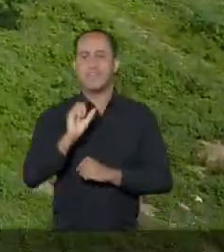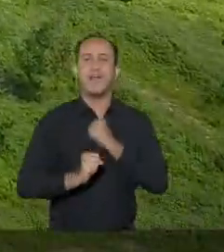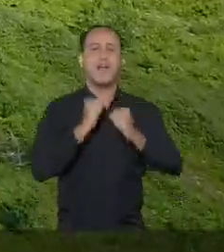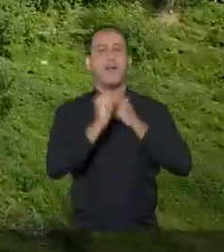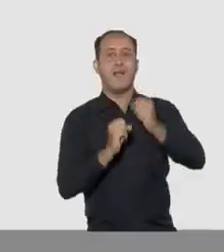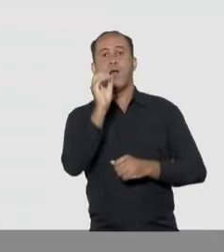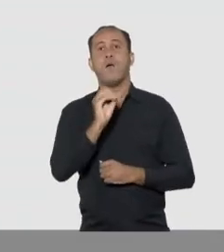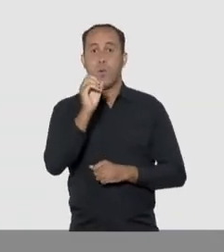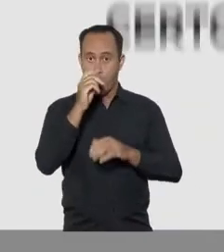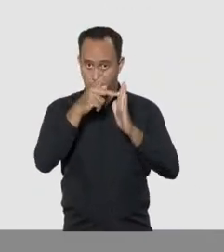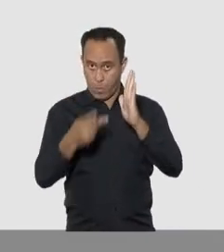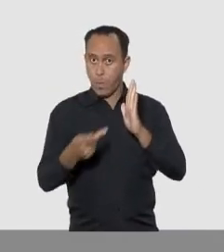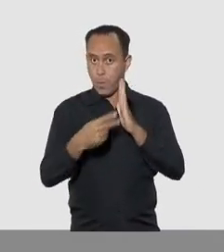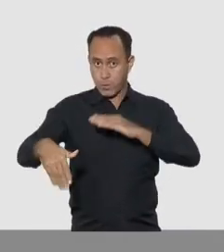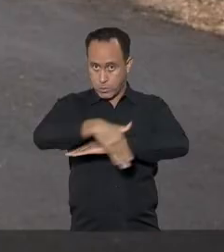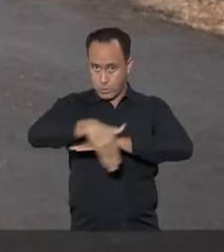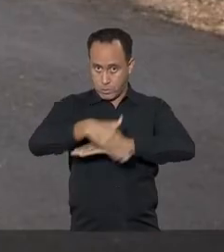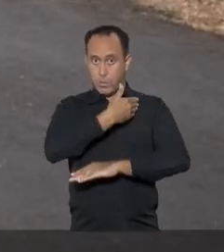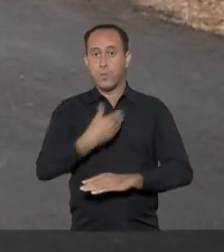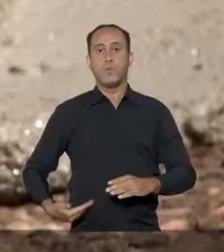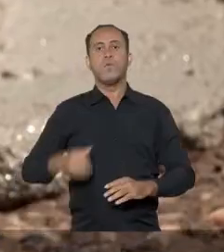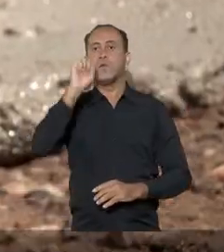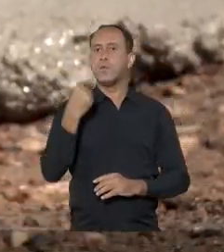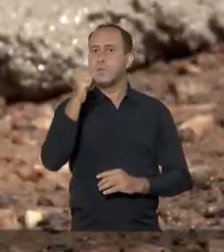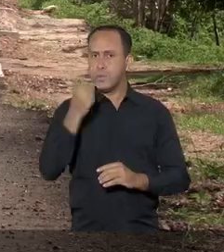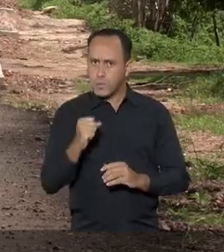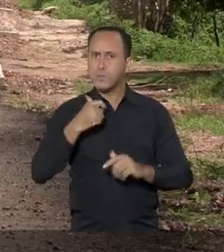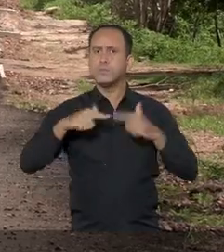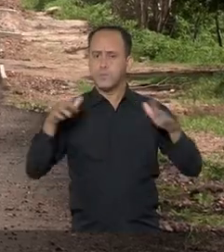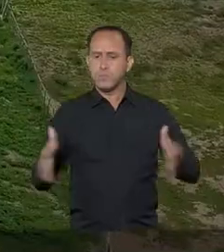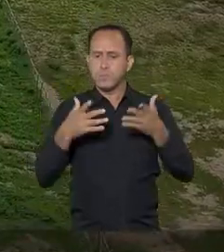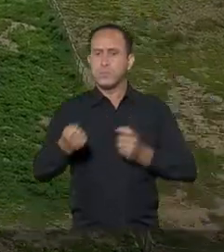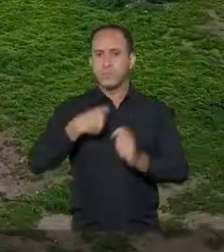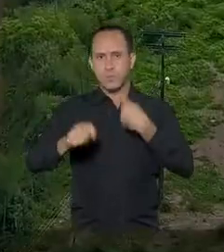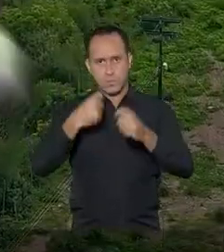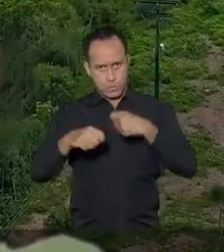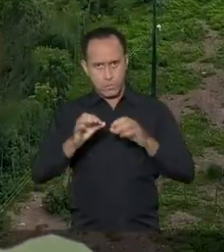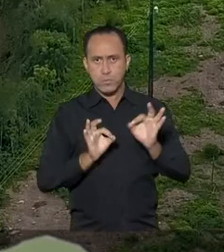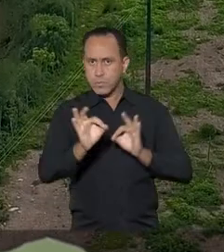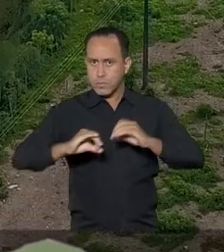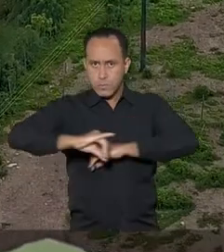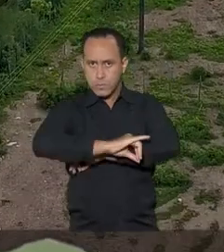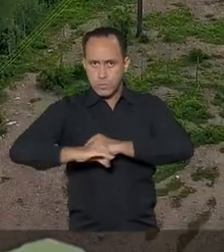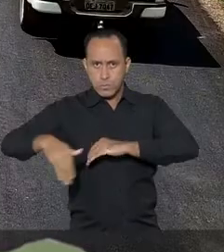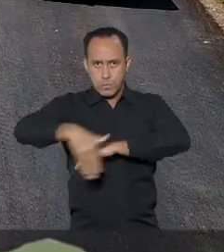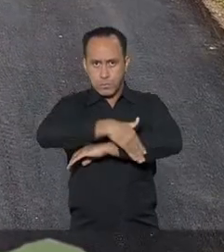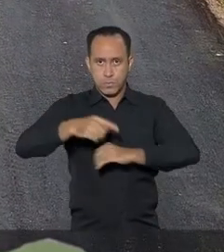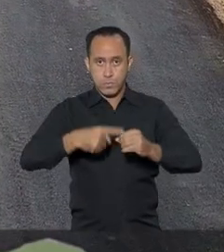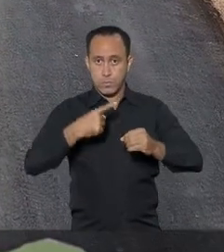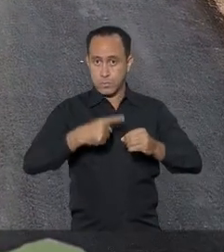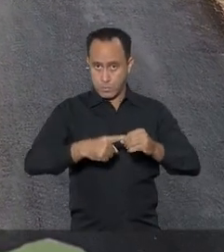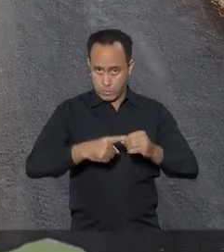Com o programa Pró-Rodovias, o governo de Sergipe impulsiona a economia do Estado. A reestruturação das rodovias que ligam os